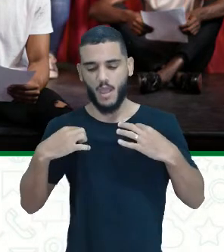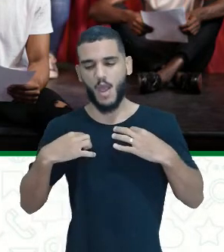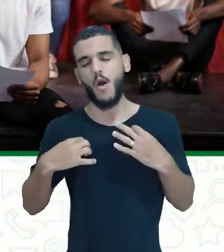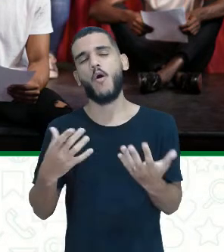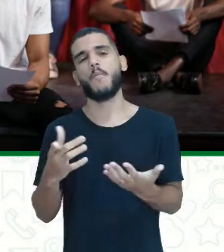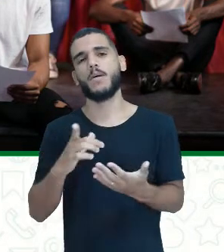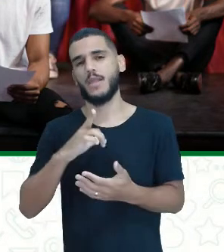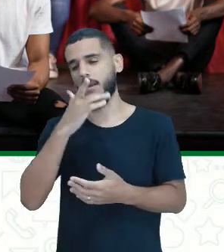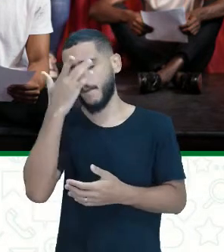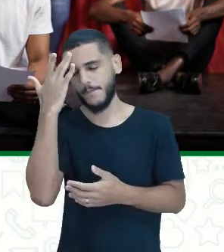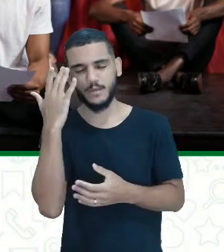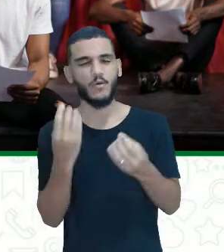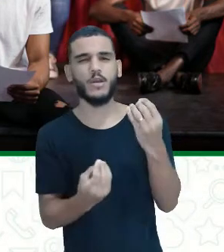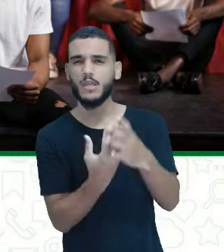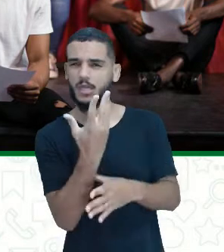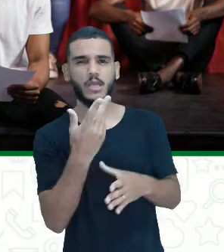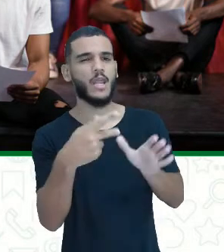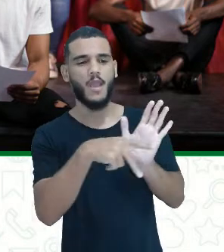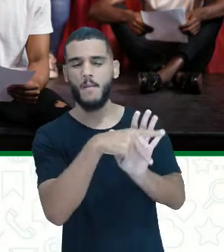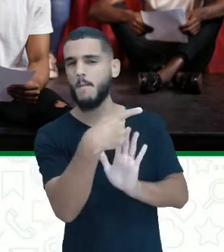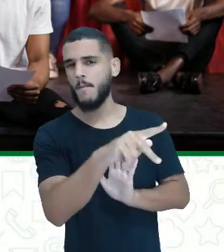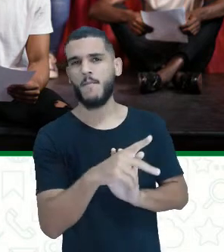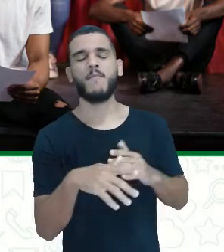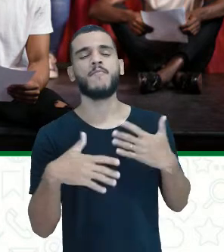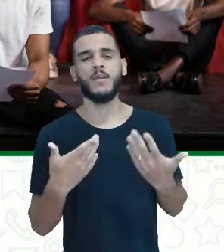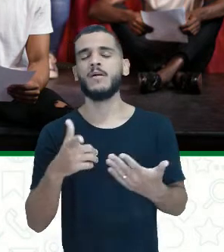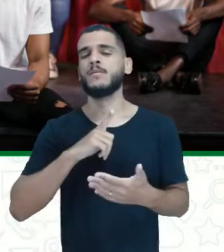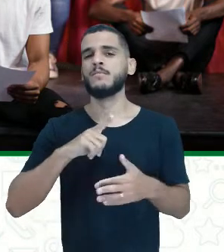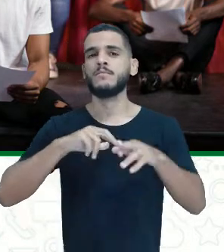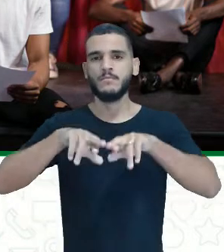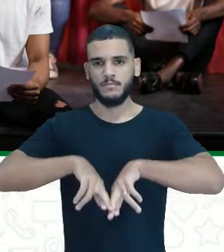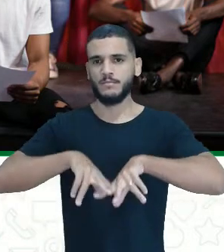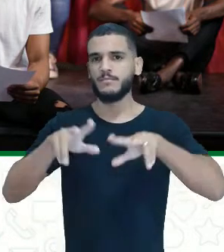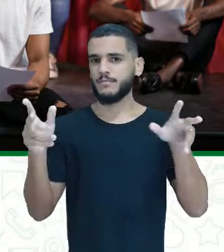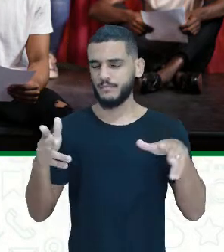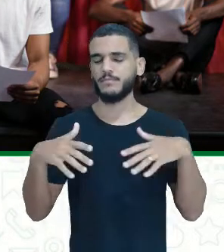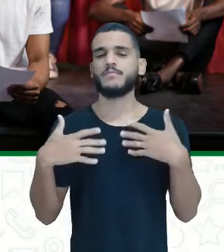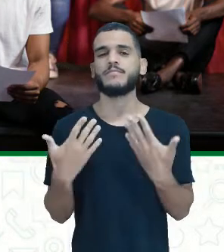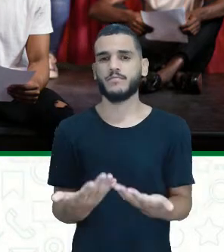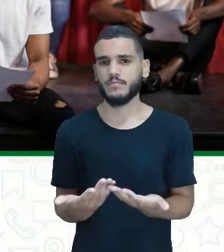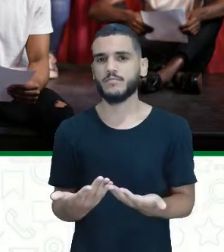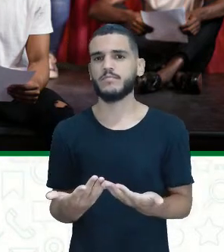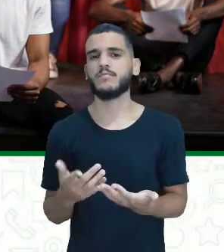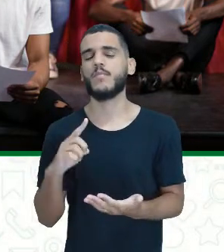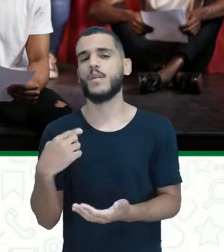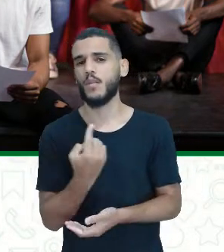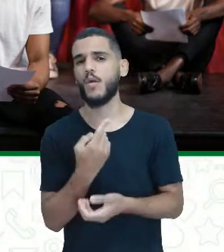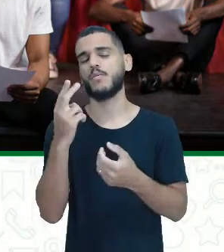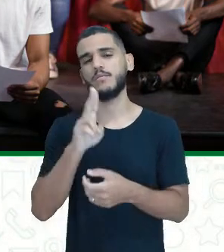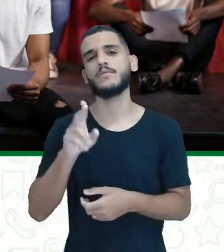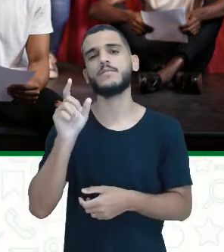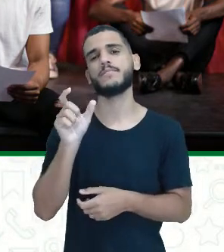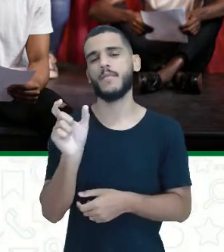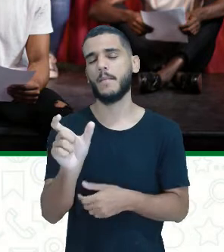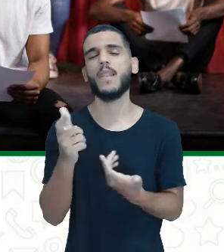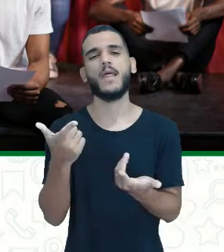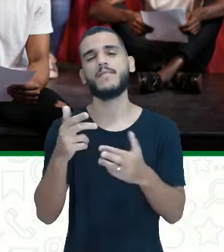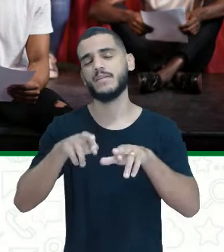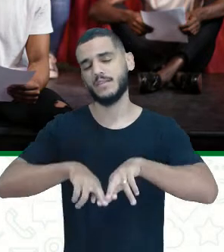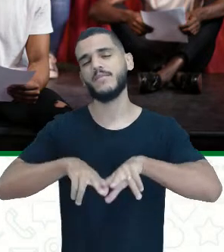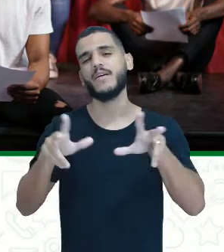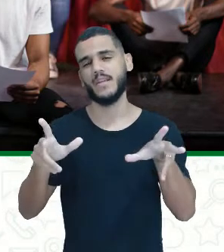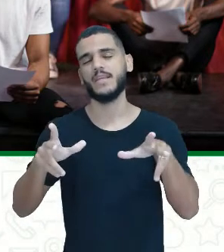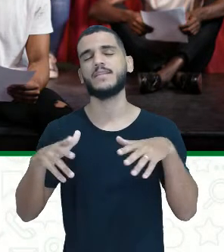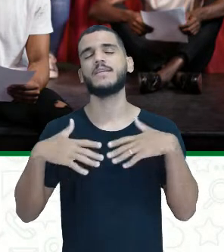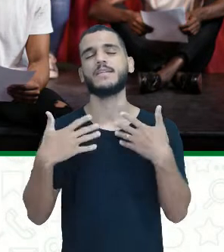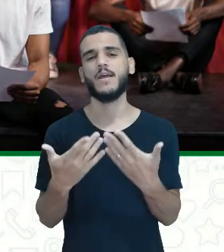um figurinista. Então, existe essa diferença, né? Que a gente chama, né? O teatro na escola, que